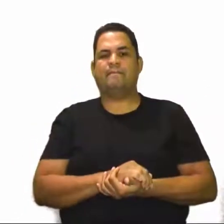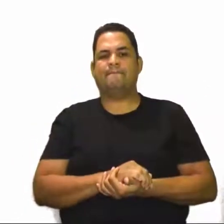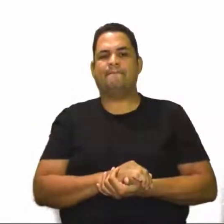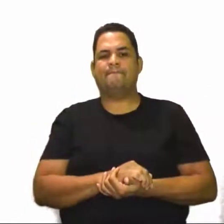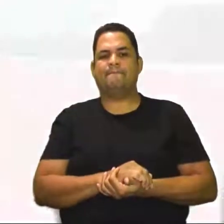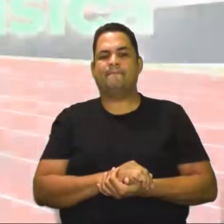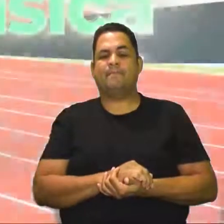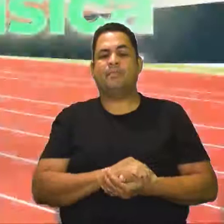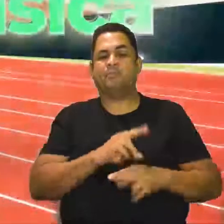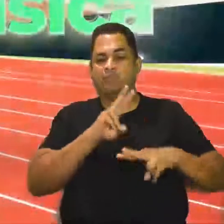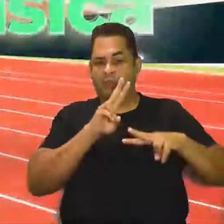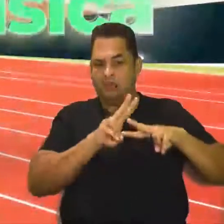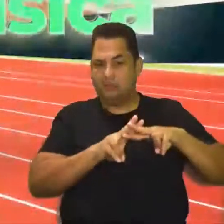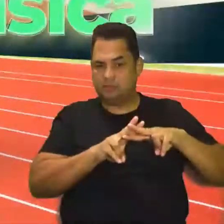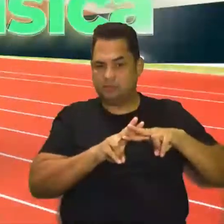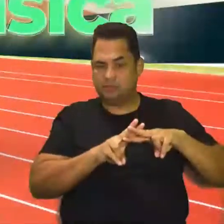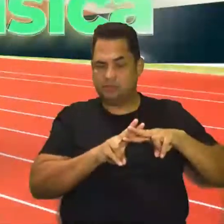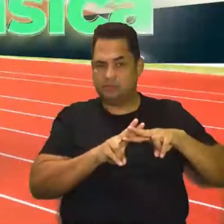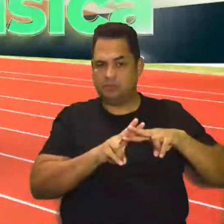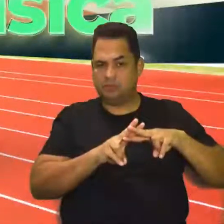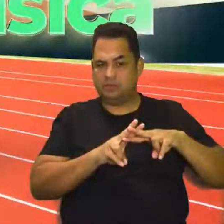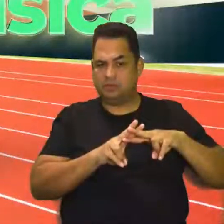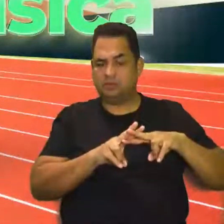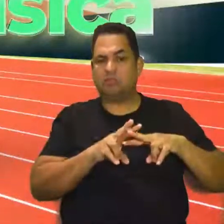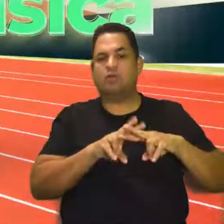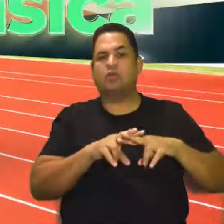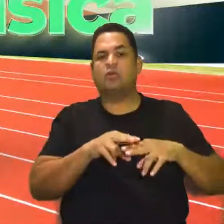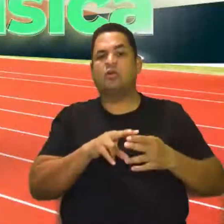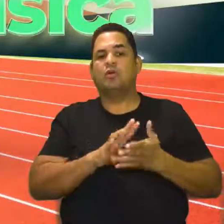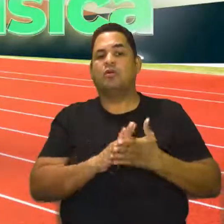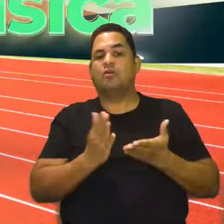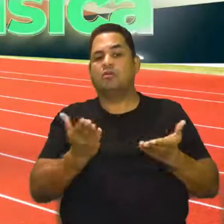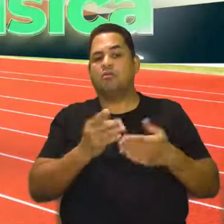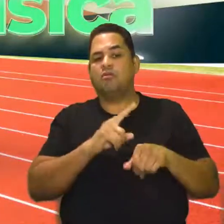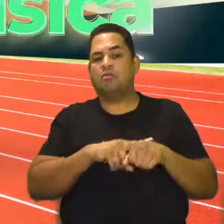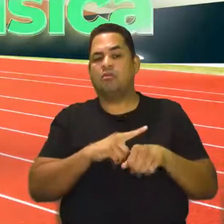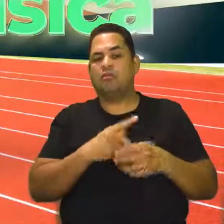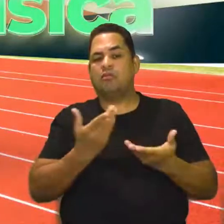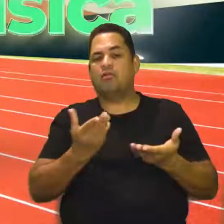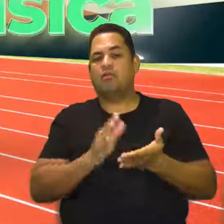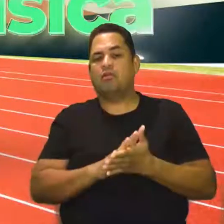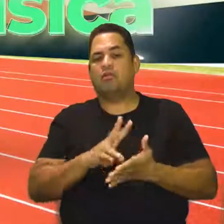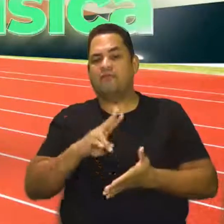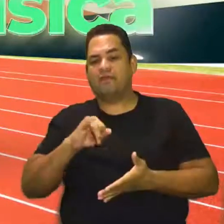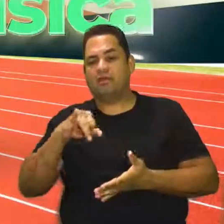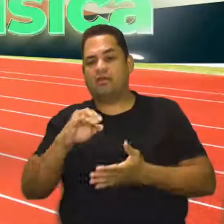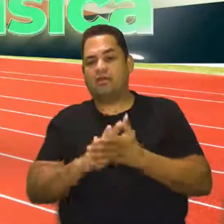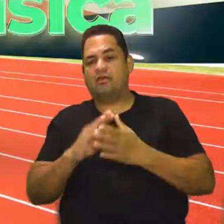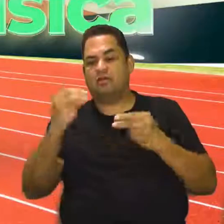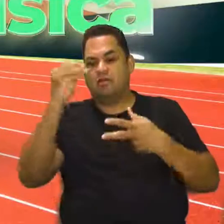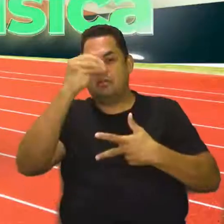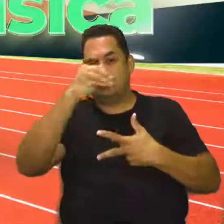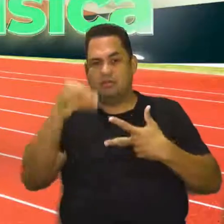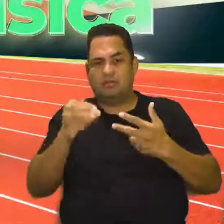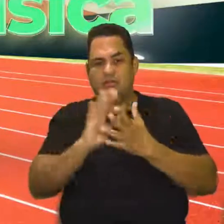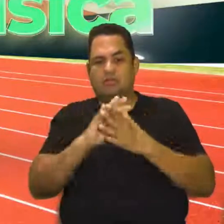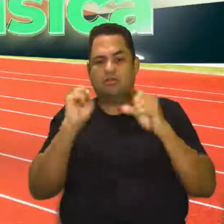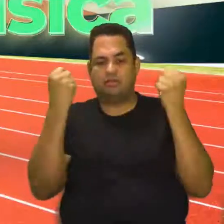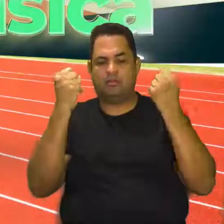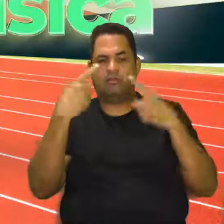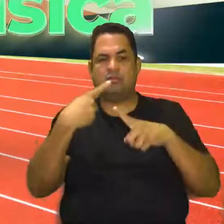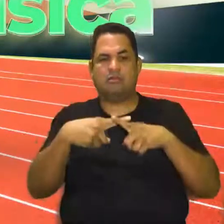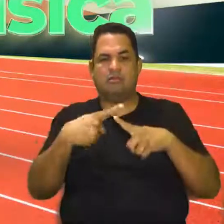questão ENEM. Agora vai ENEM, Agora vai ENEM, questão de educação física. Por quê? Educação